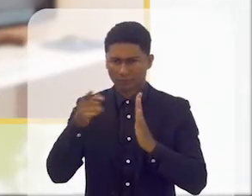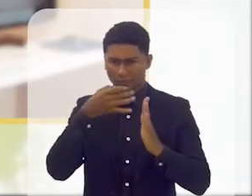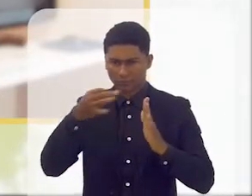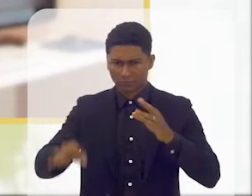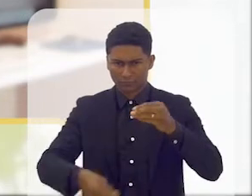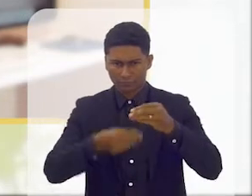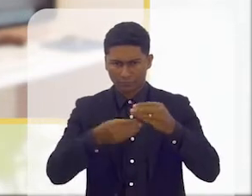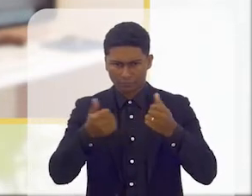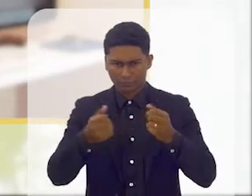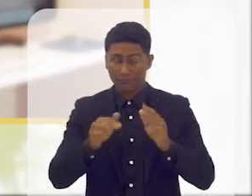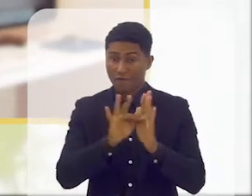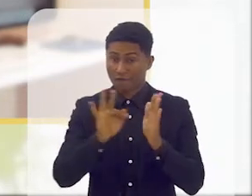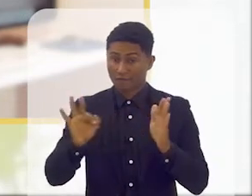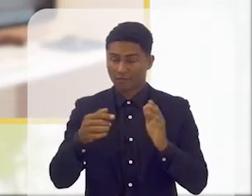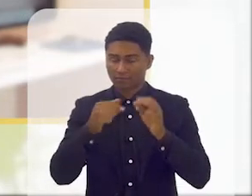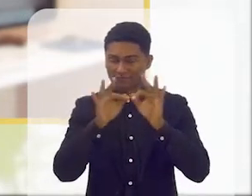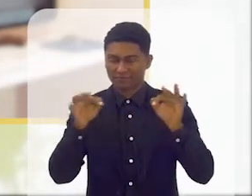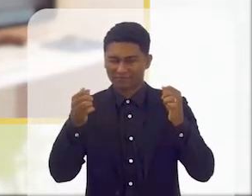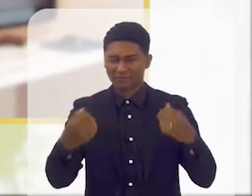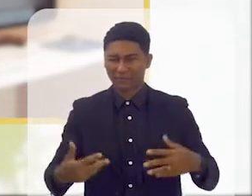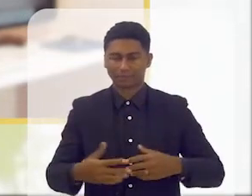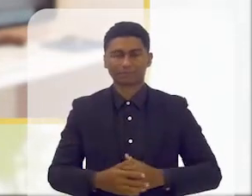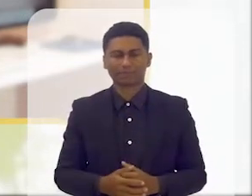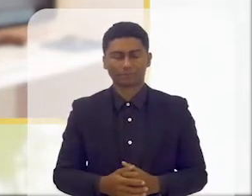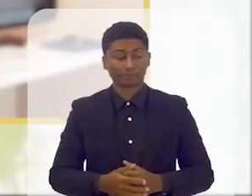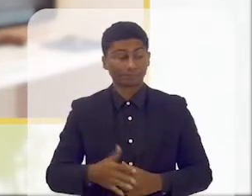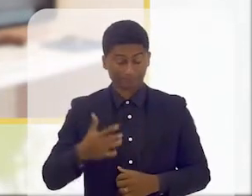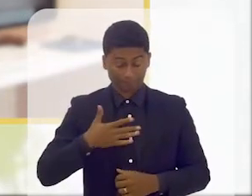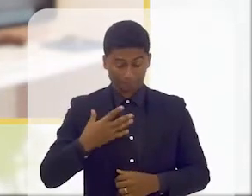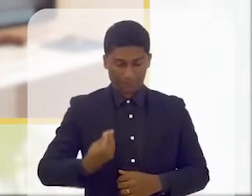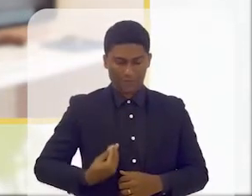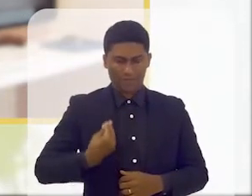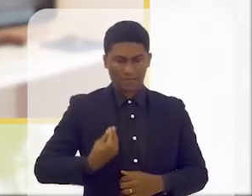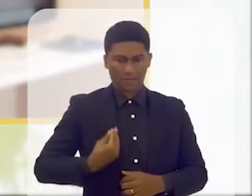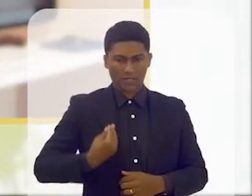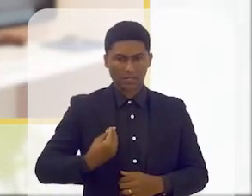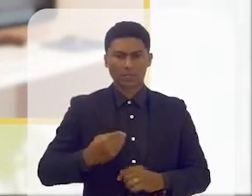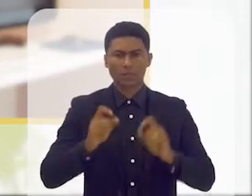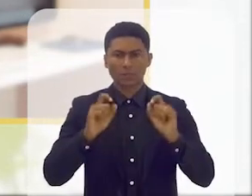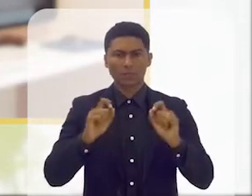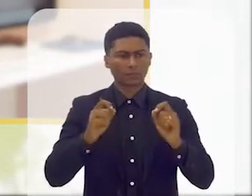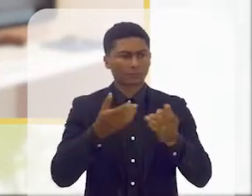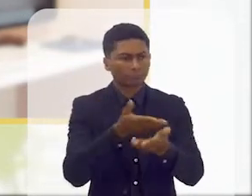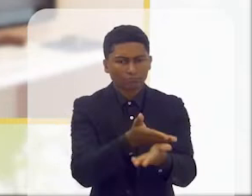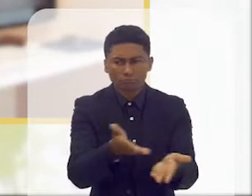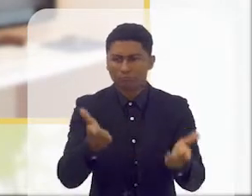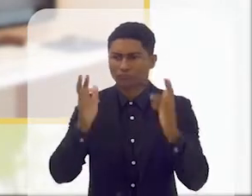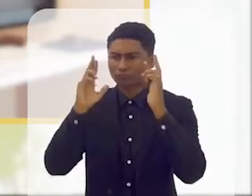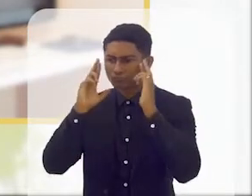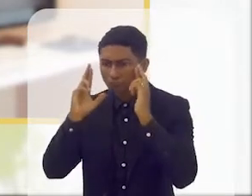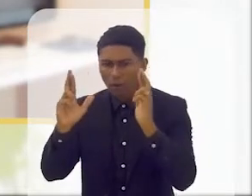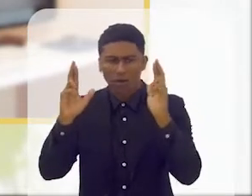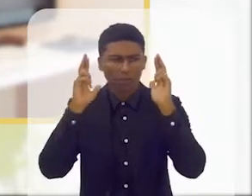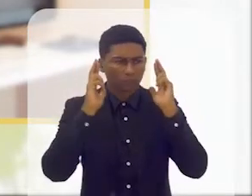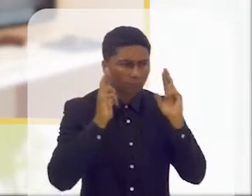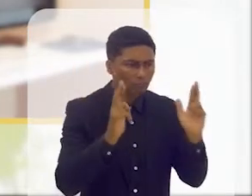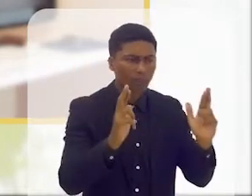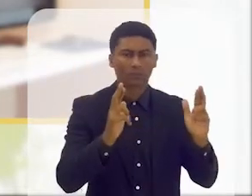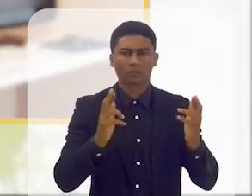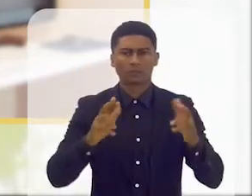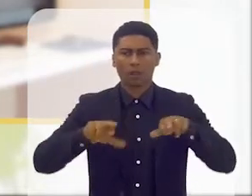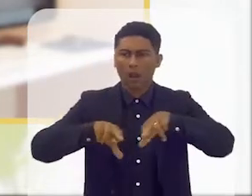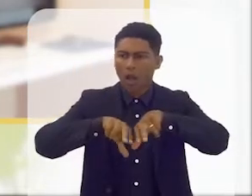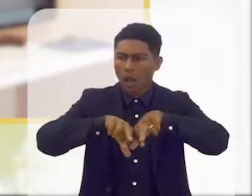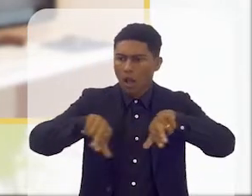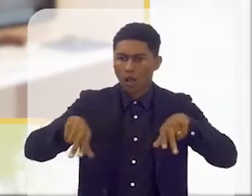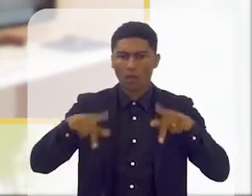comentasse. Abre aspas. Tenho como lema de vida o respeito pelo outro, acredito na riqueza da